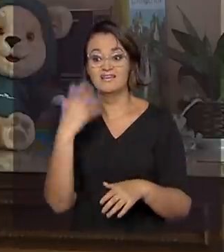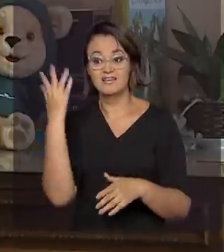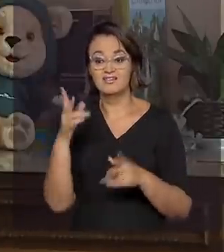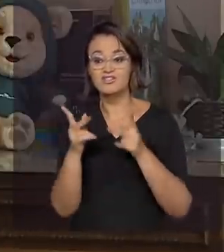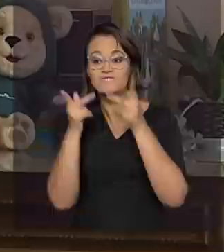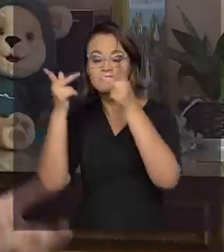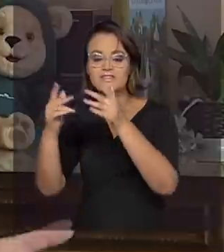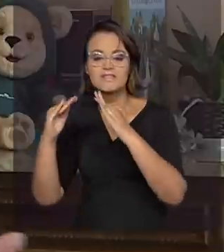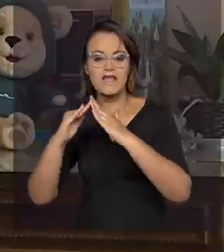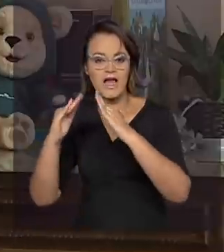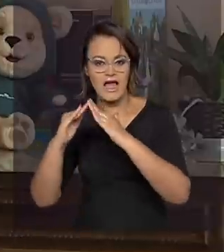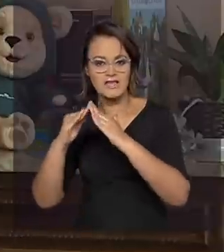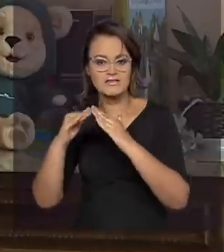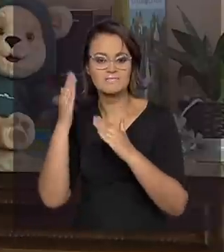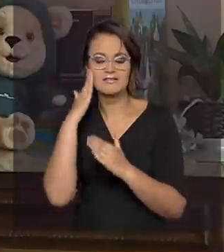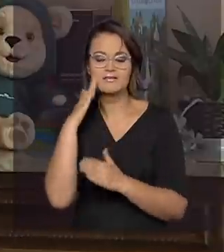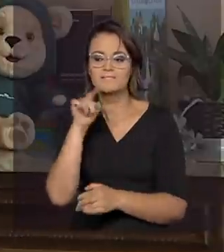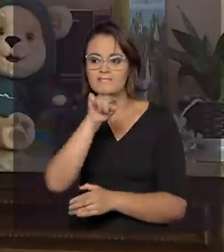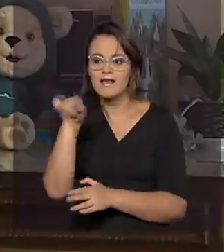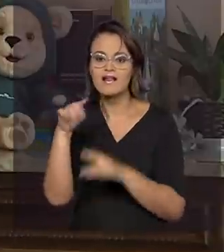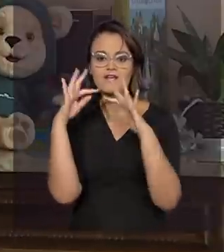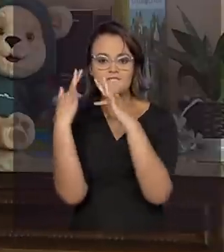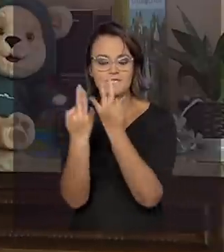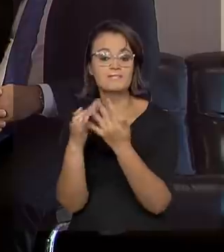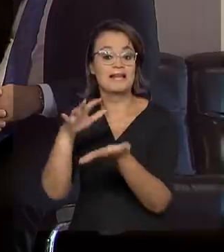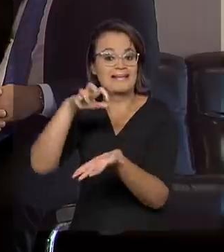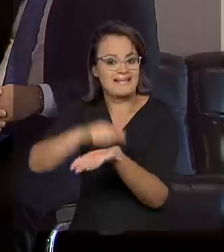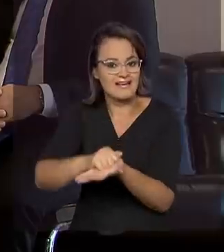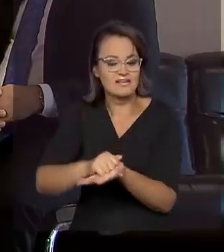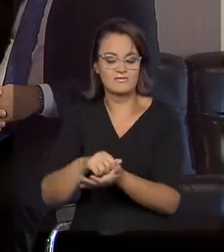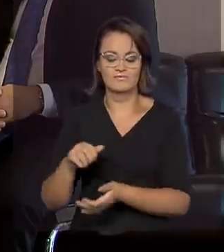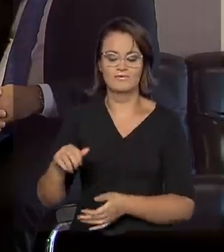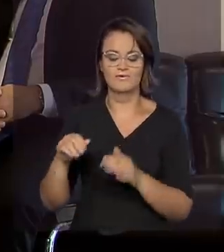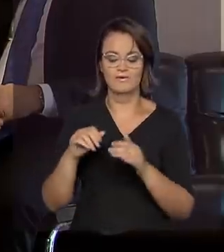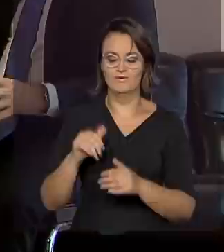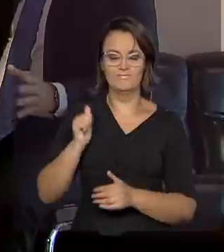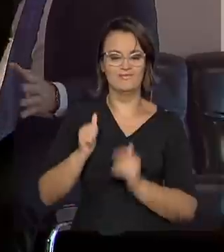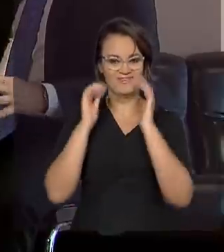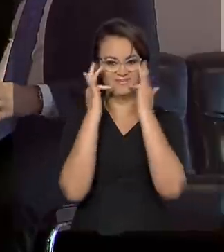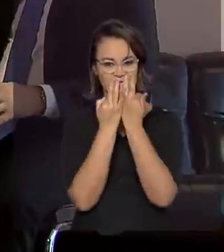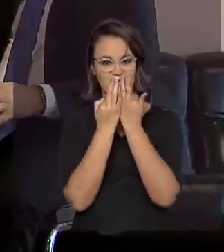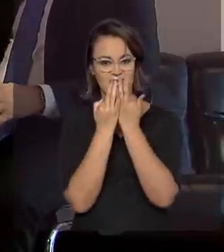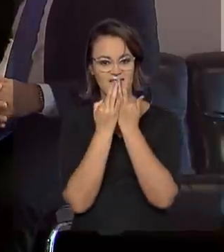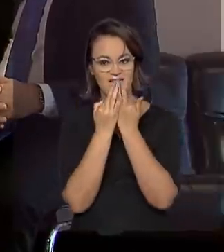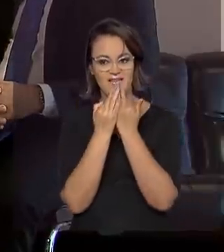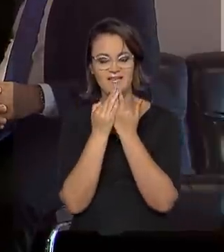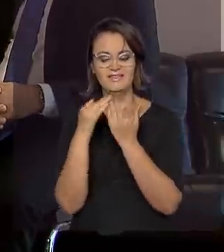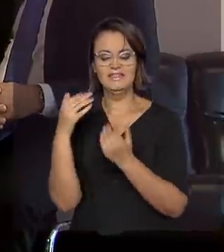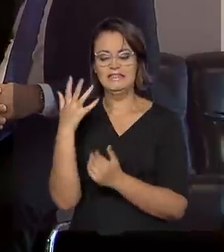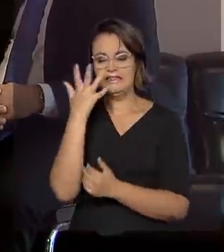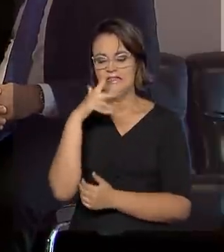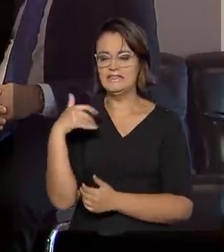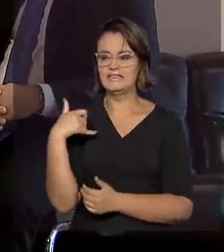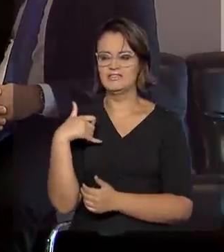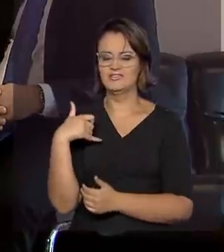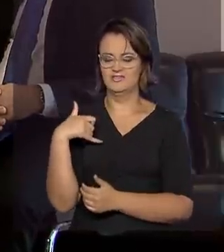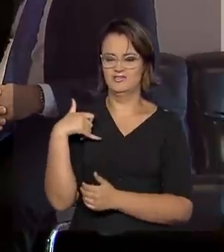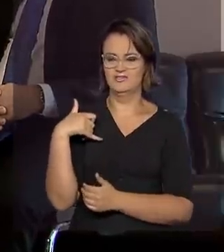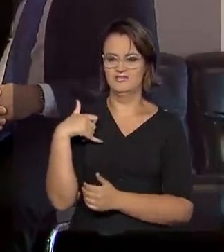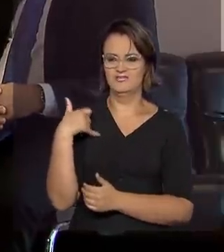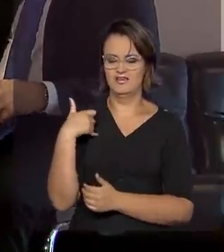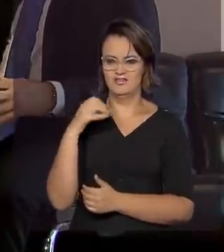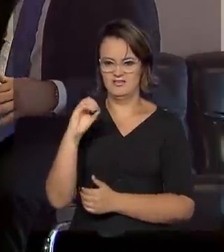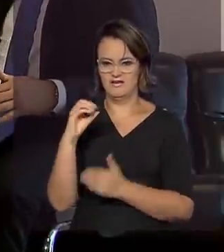do mundo, que atende famílias cadastradas no Bolsa Família, ou seja... Com crianças de 0 a 6 anos. Exato, famílias